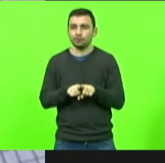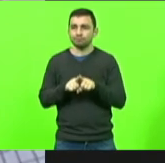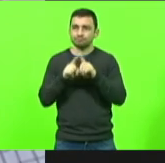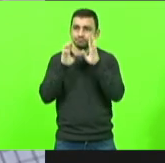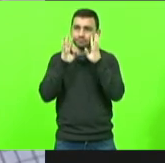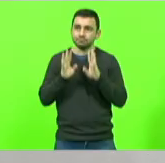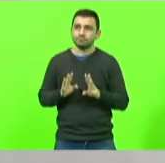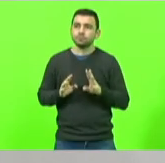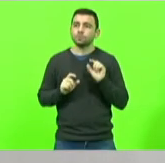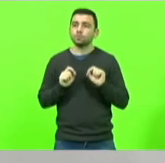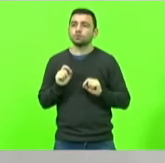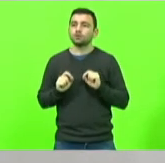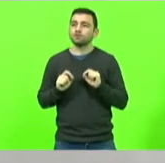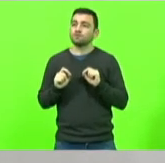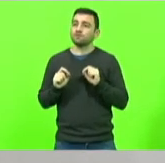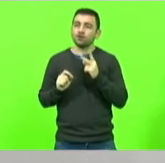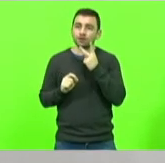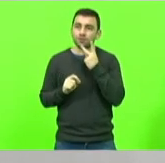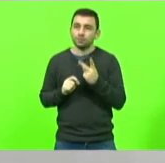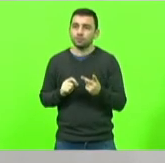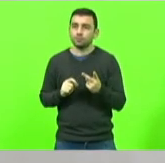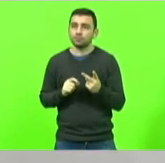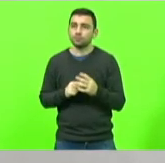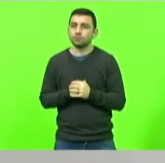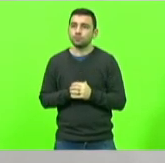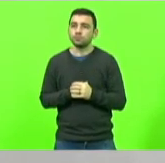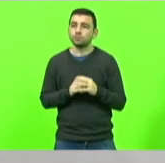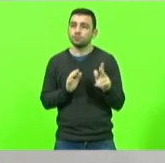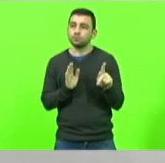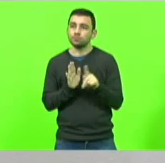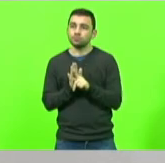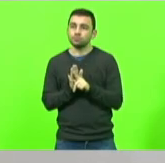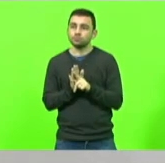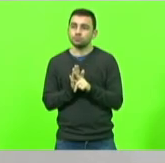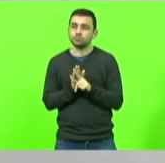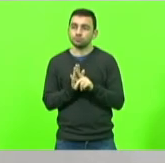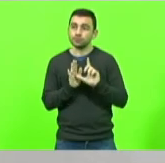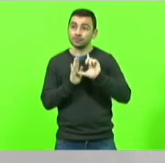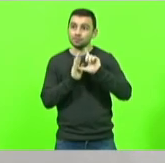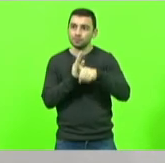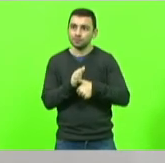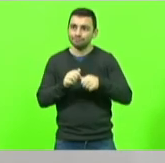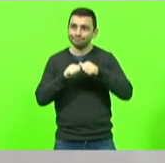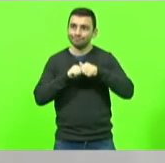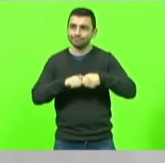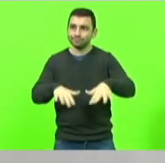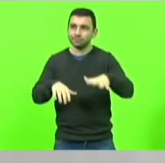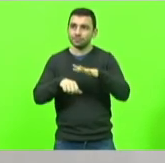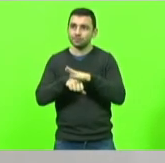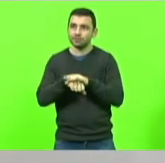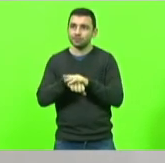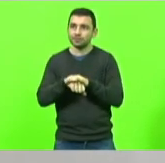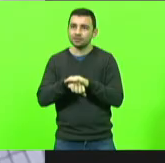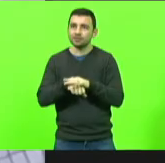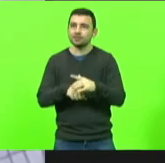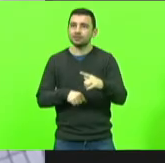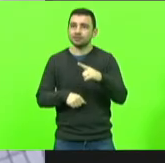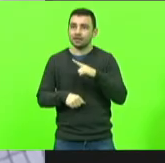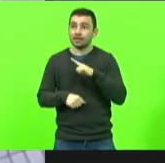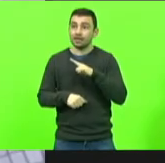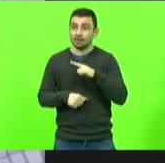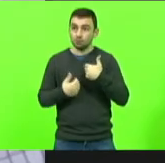a senhora falar da agora pós pandemia eu tenho amigos